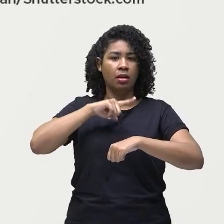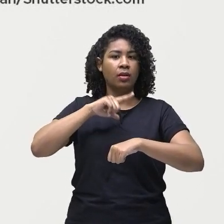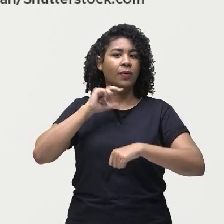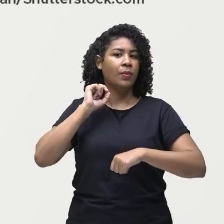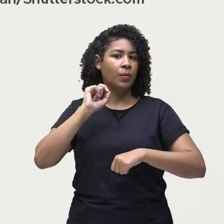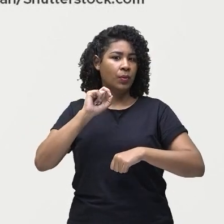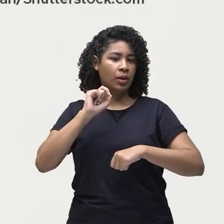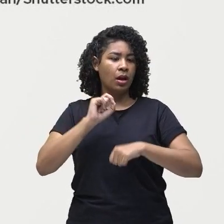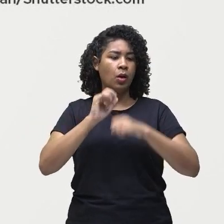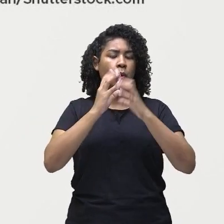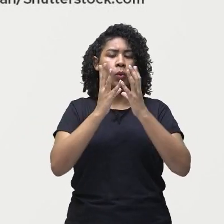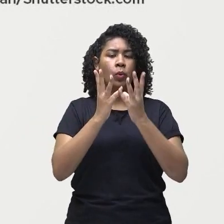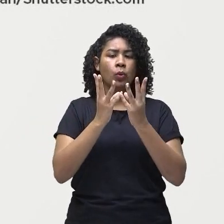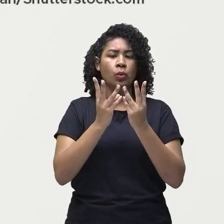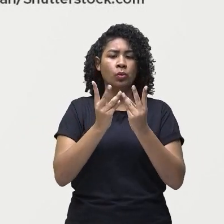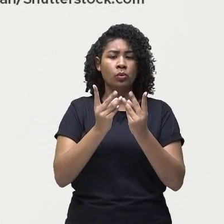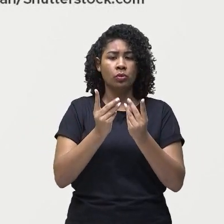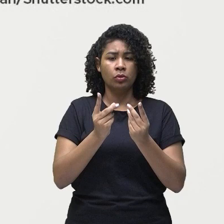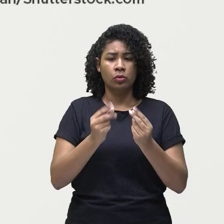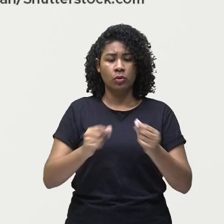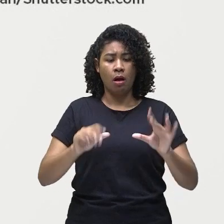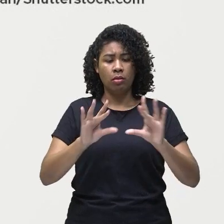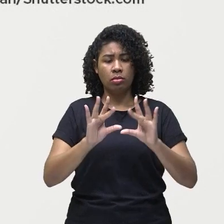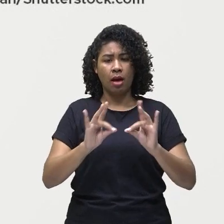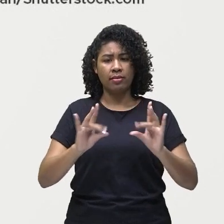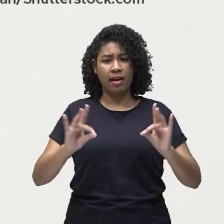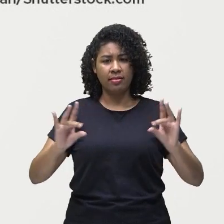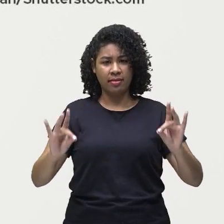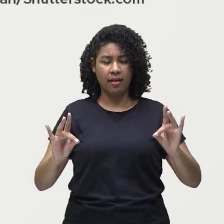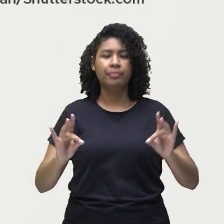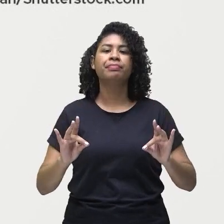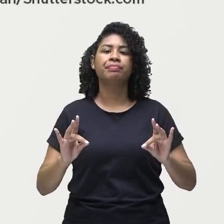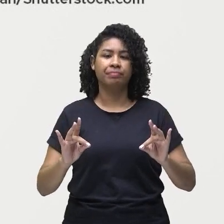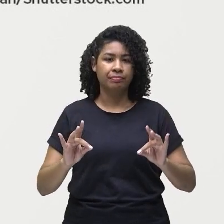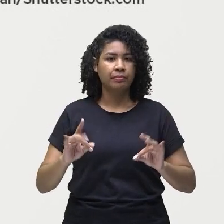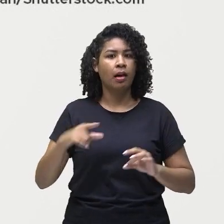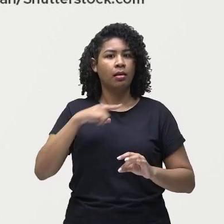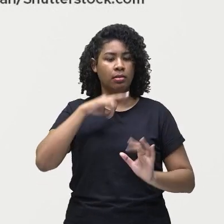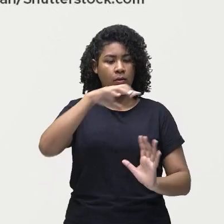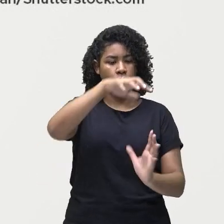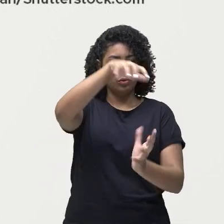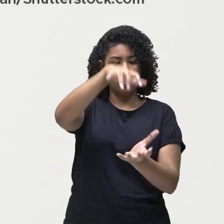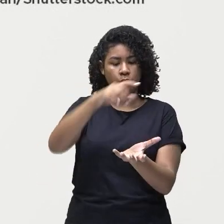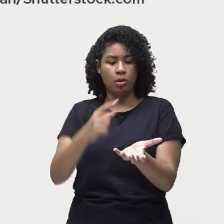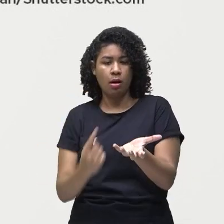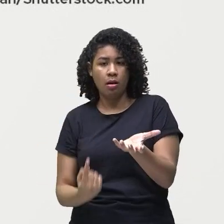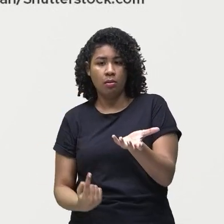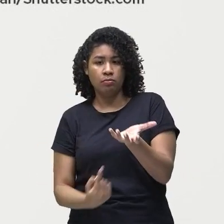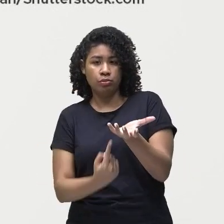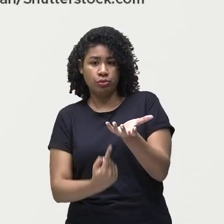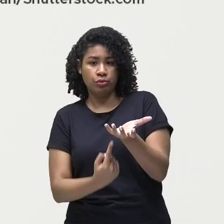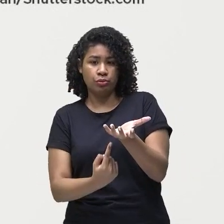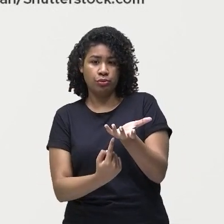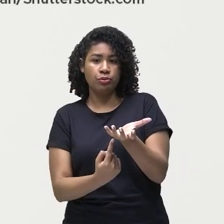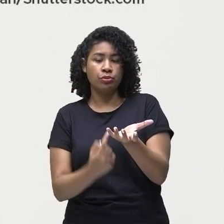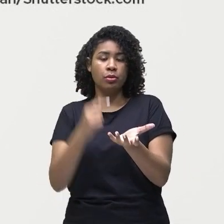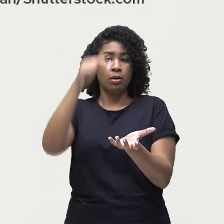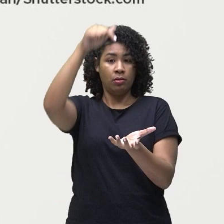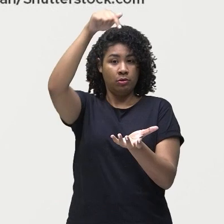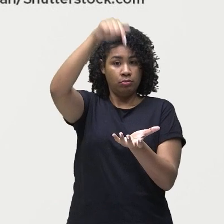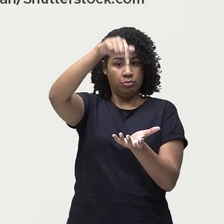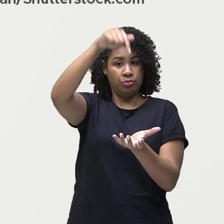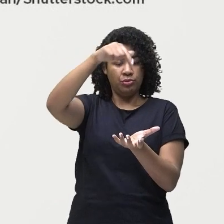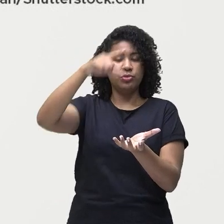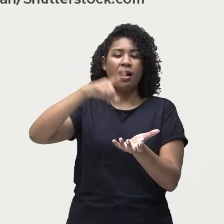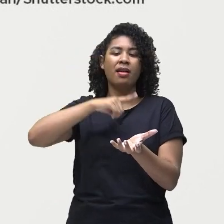nos seus dois polos ele possui grande massa de gelo muito congelado é